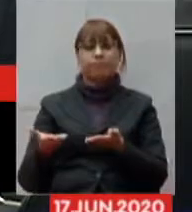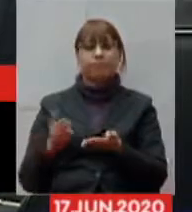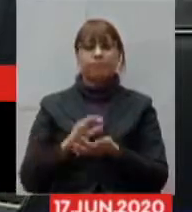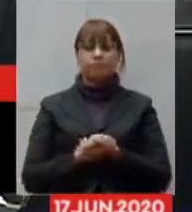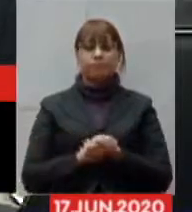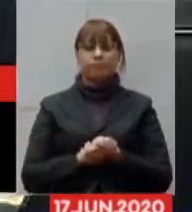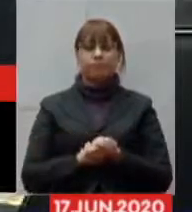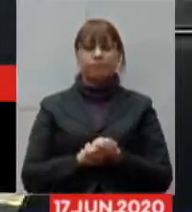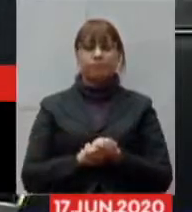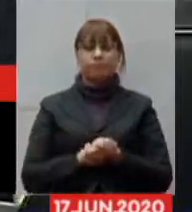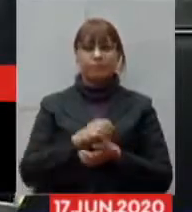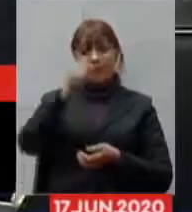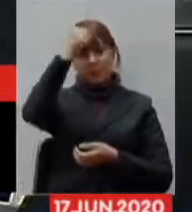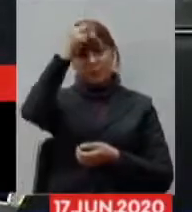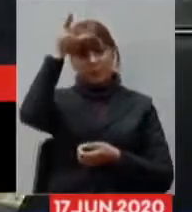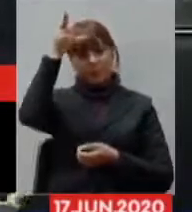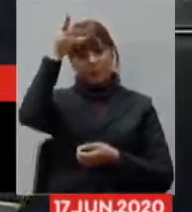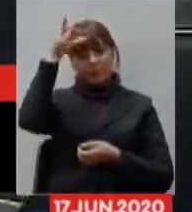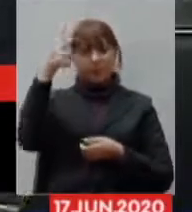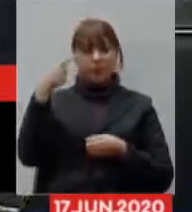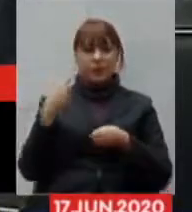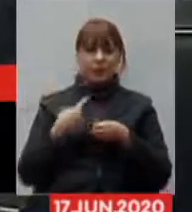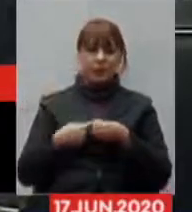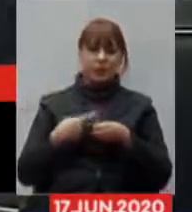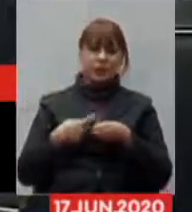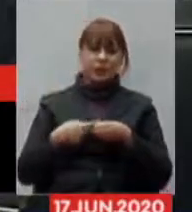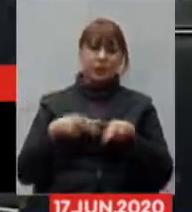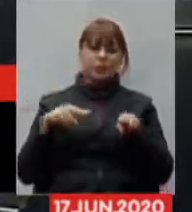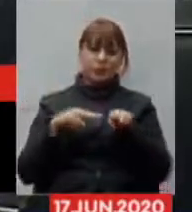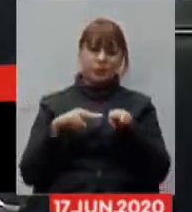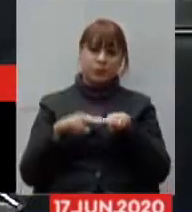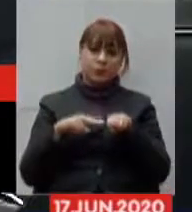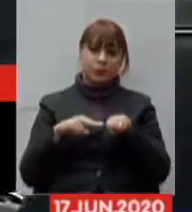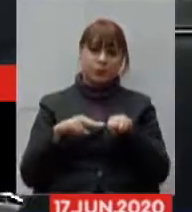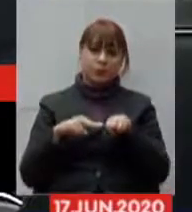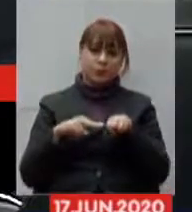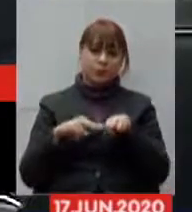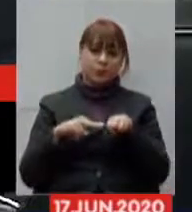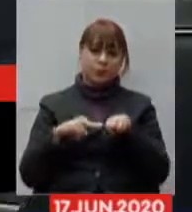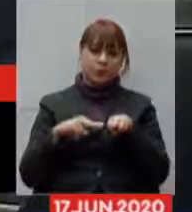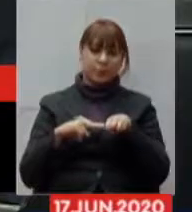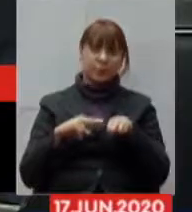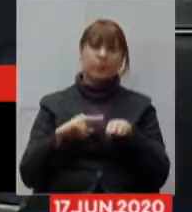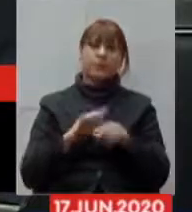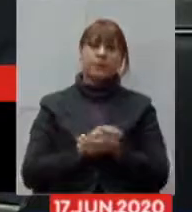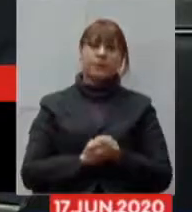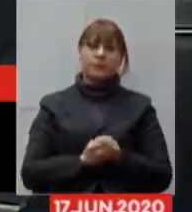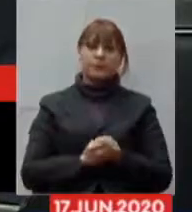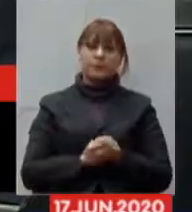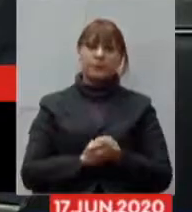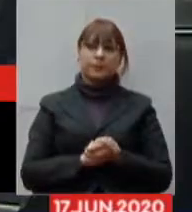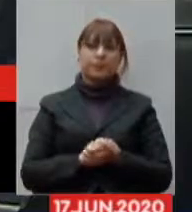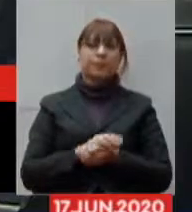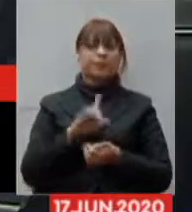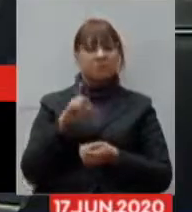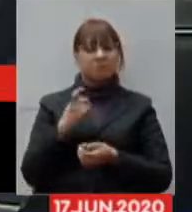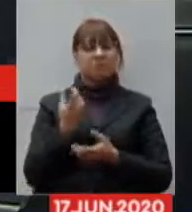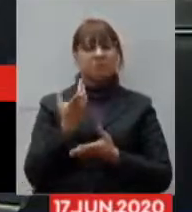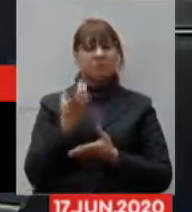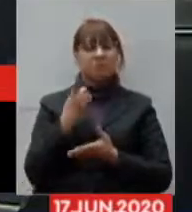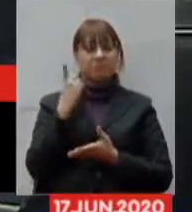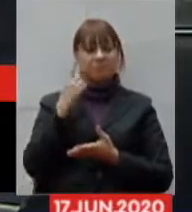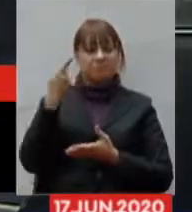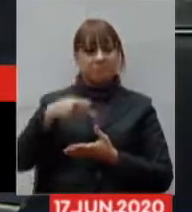ao prefeito de Uberaba, ex-parlamentar desta casa por três mandatos e